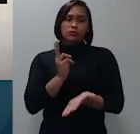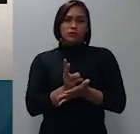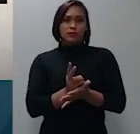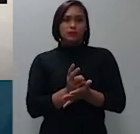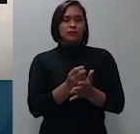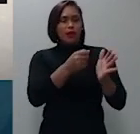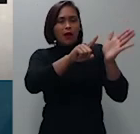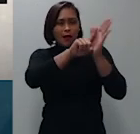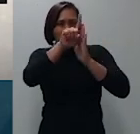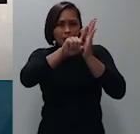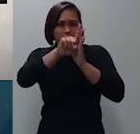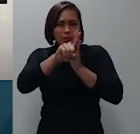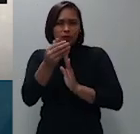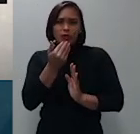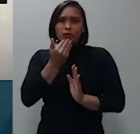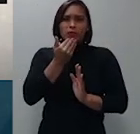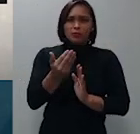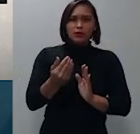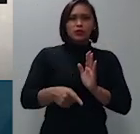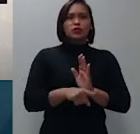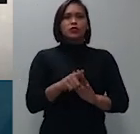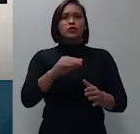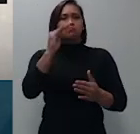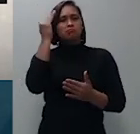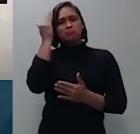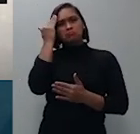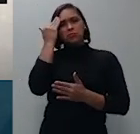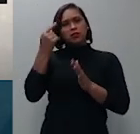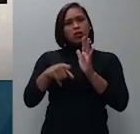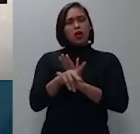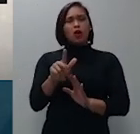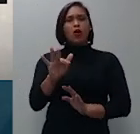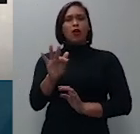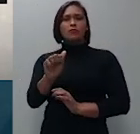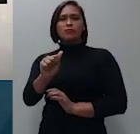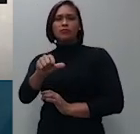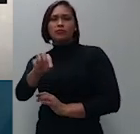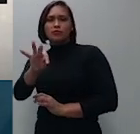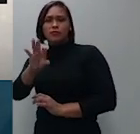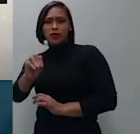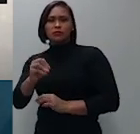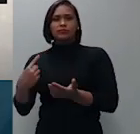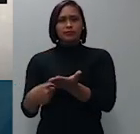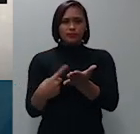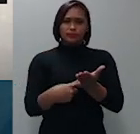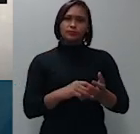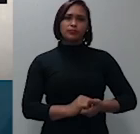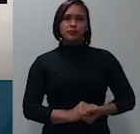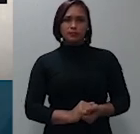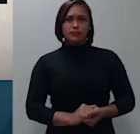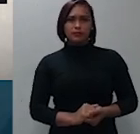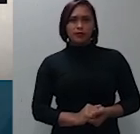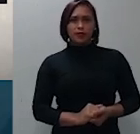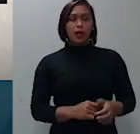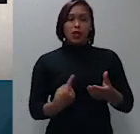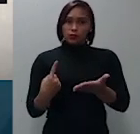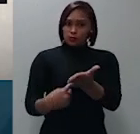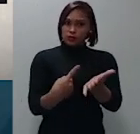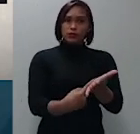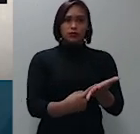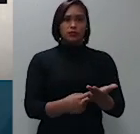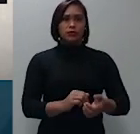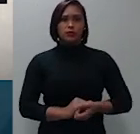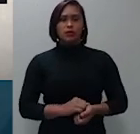pedido de consideração do fato superveniente que é o acordo de acordo sim de acordo